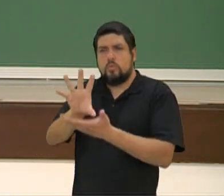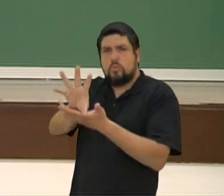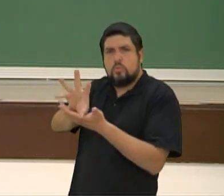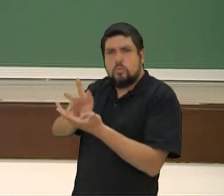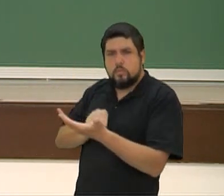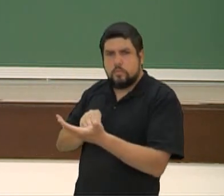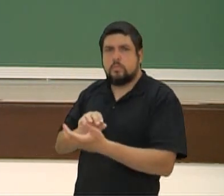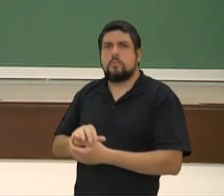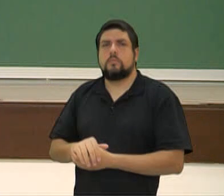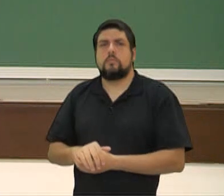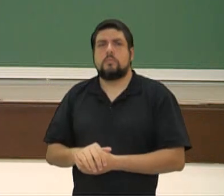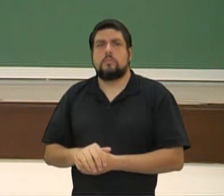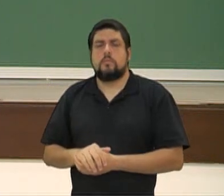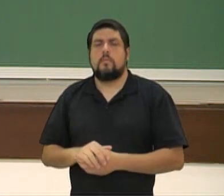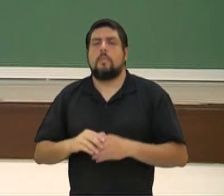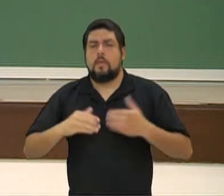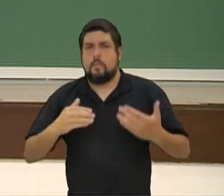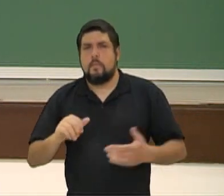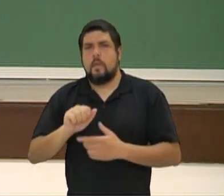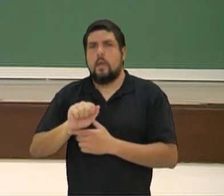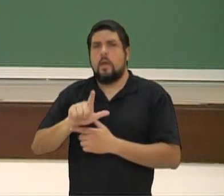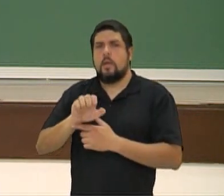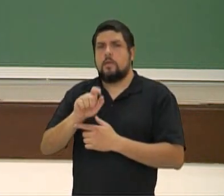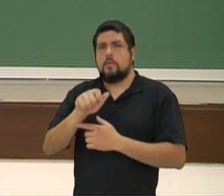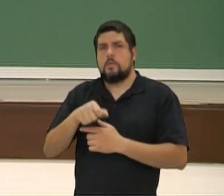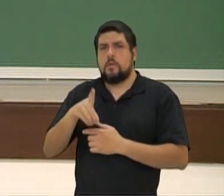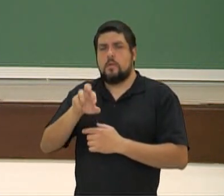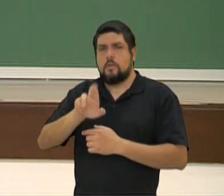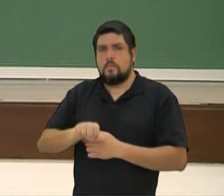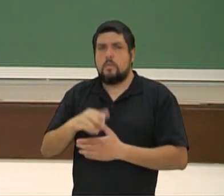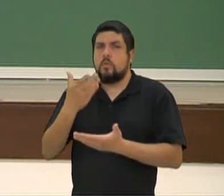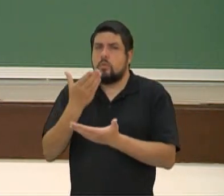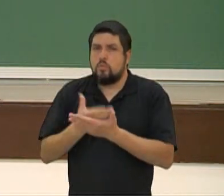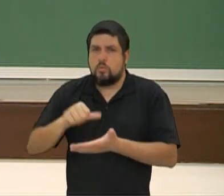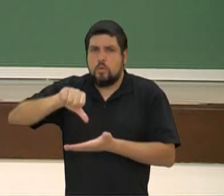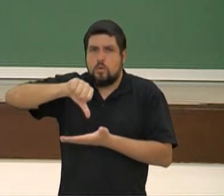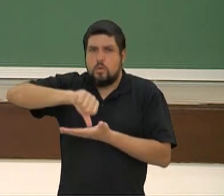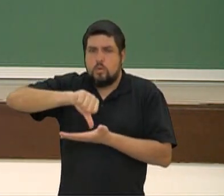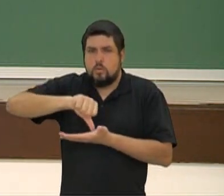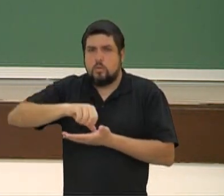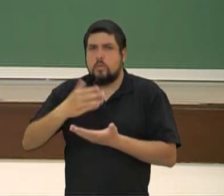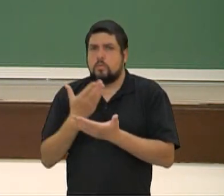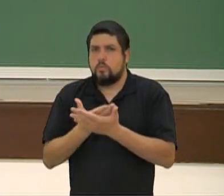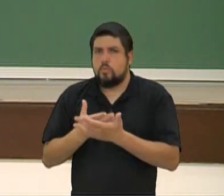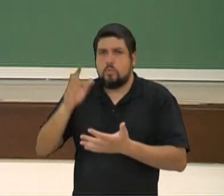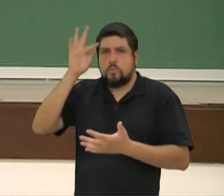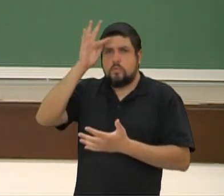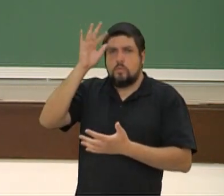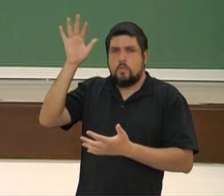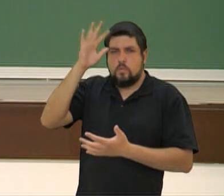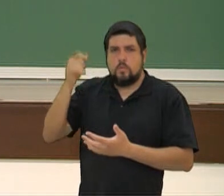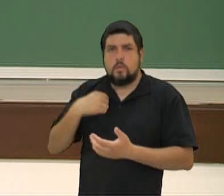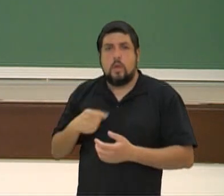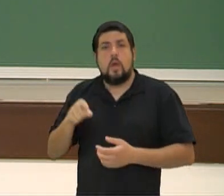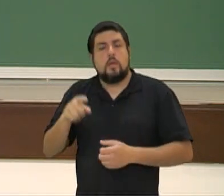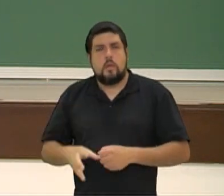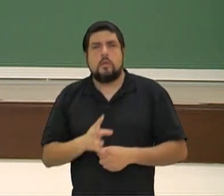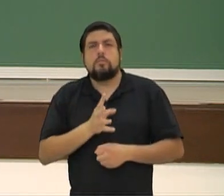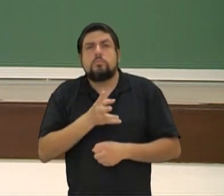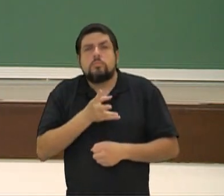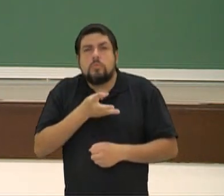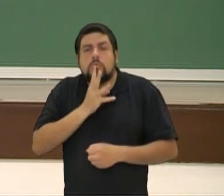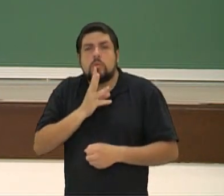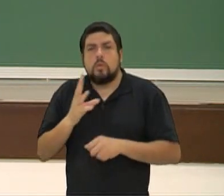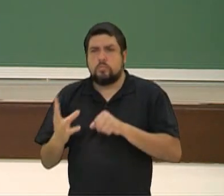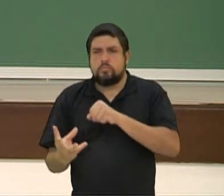e claro, Alexandre estudou em Atenas, estudou filosofia, ele é conhecedor, ele é admirador,